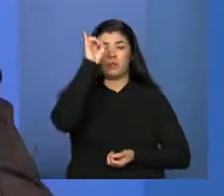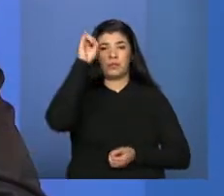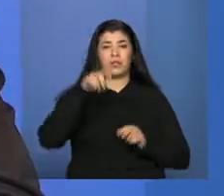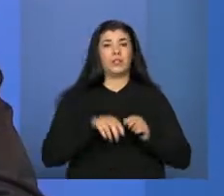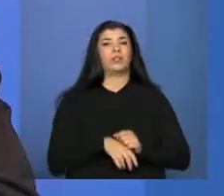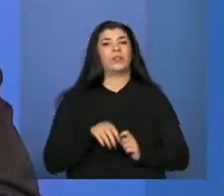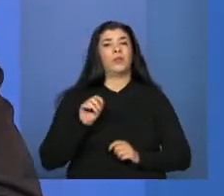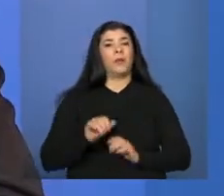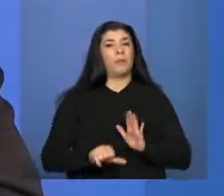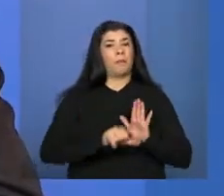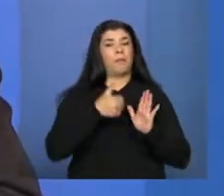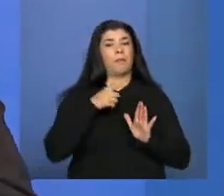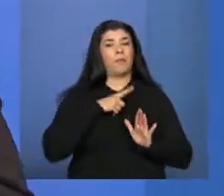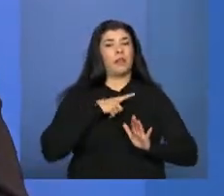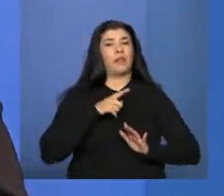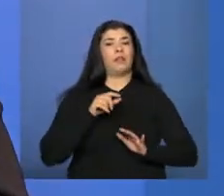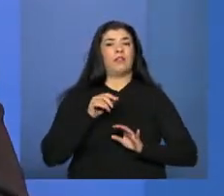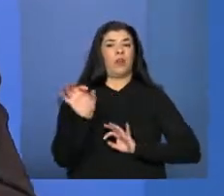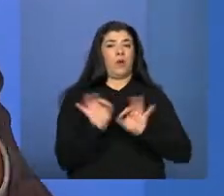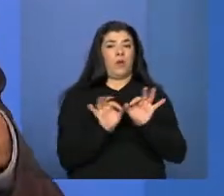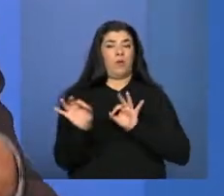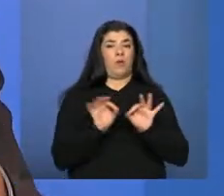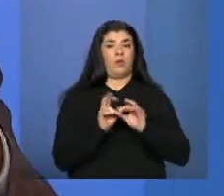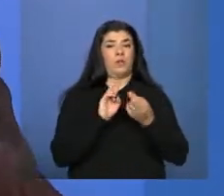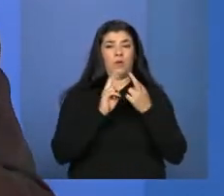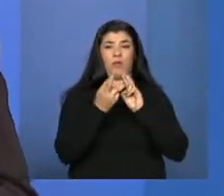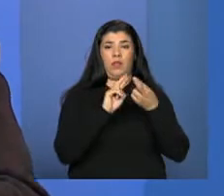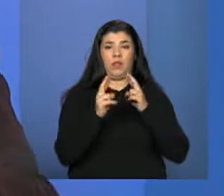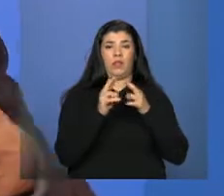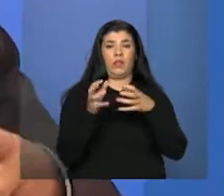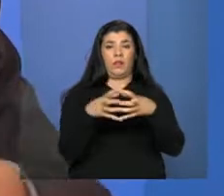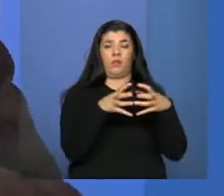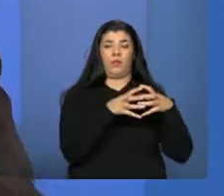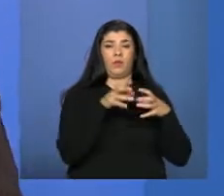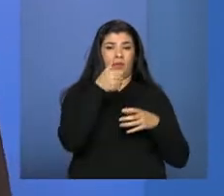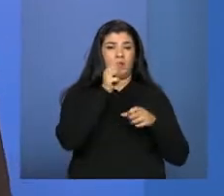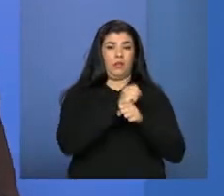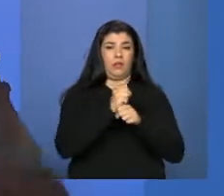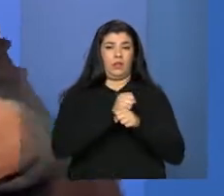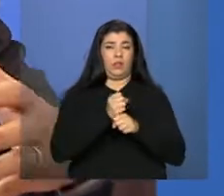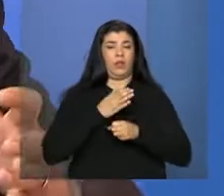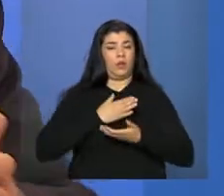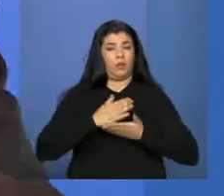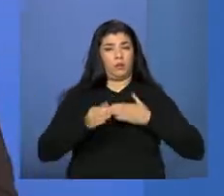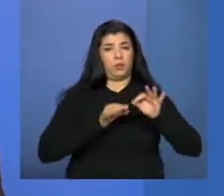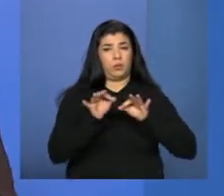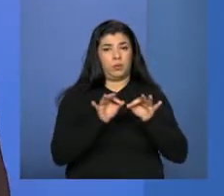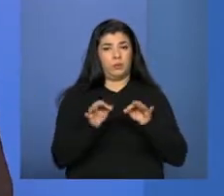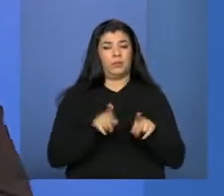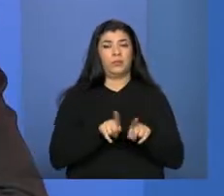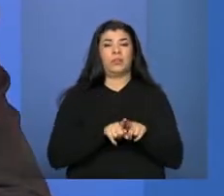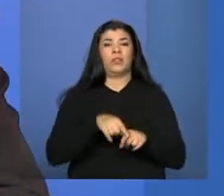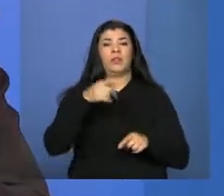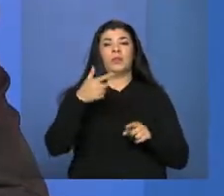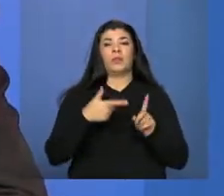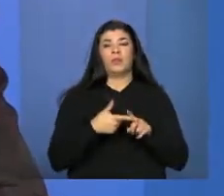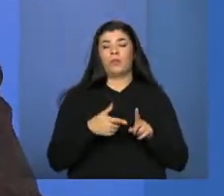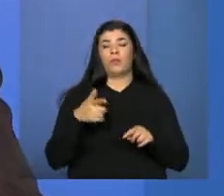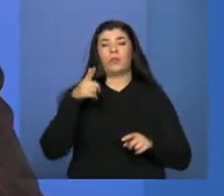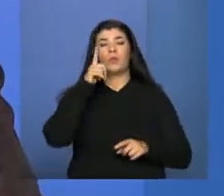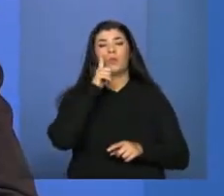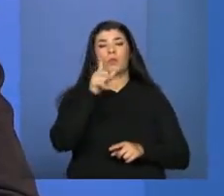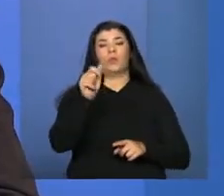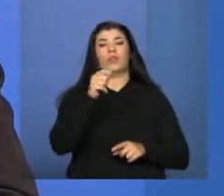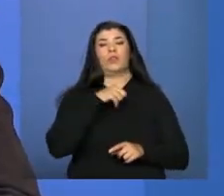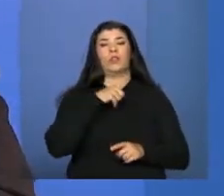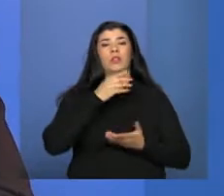nós temos essa rede estruturada, né, nesses 10 anos. E essa conquista, ela, a concepção de referência, ela vem em